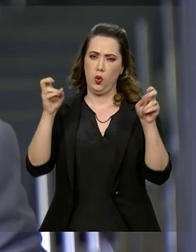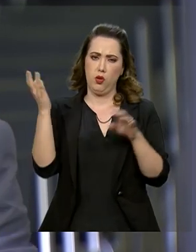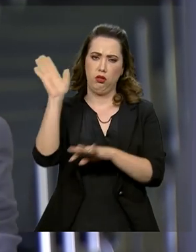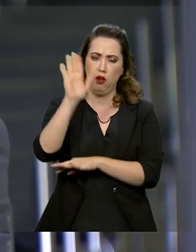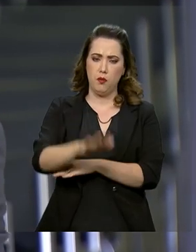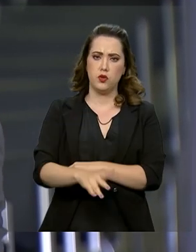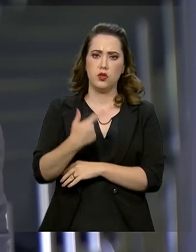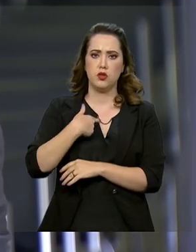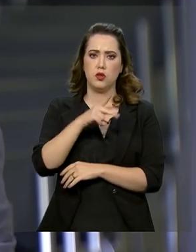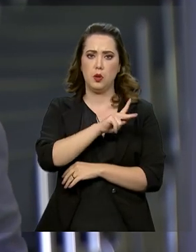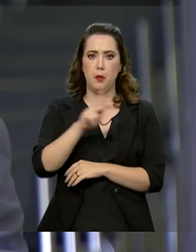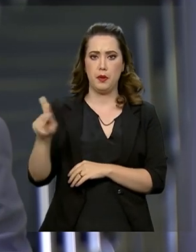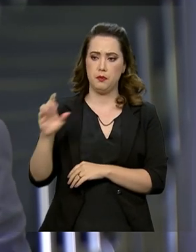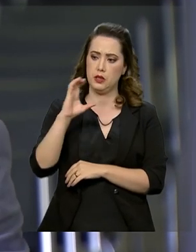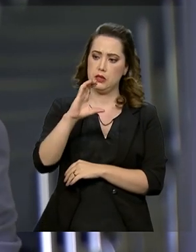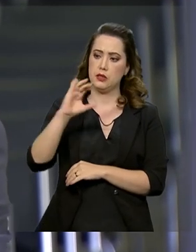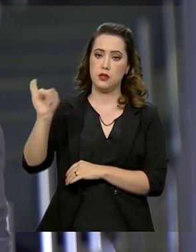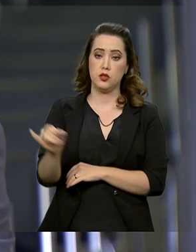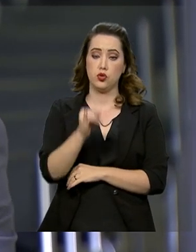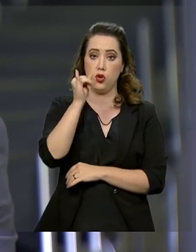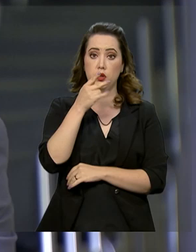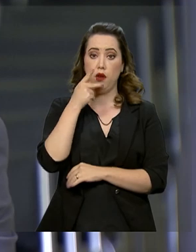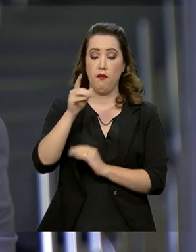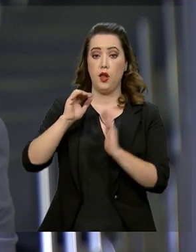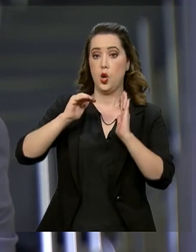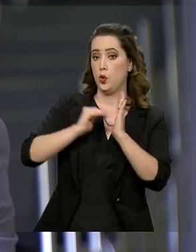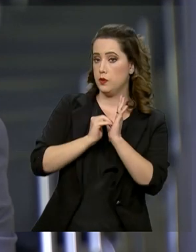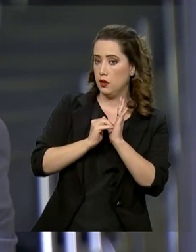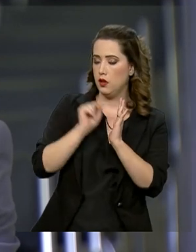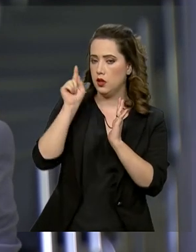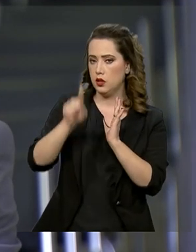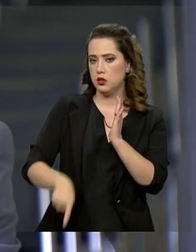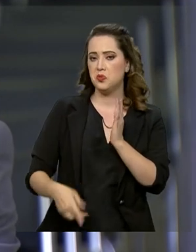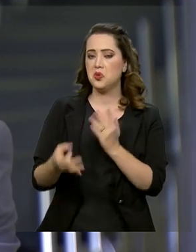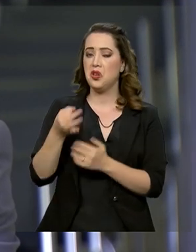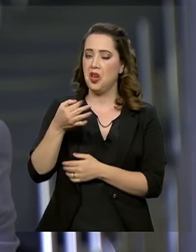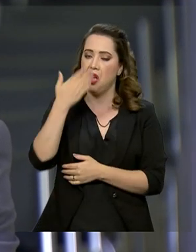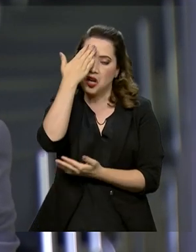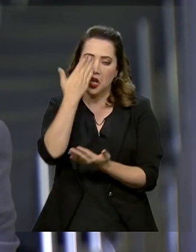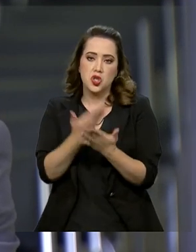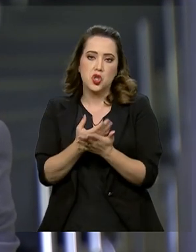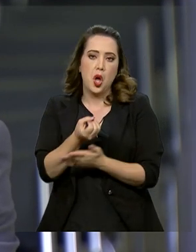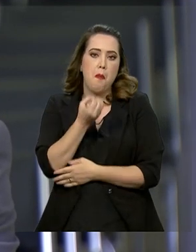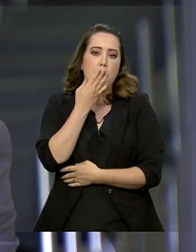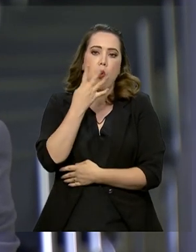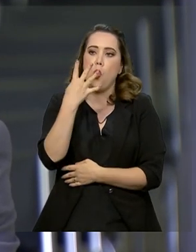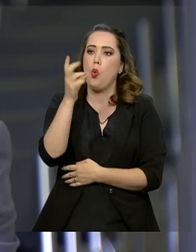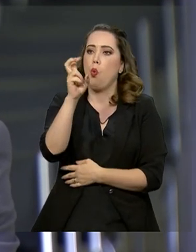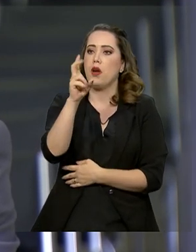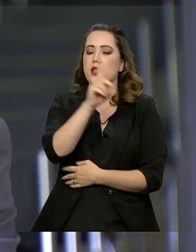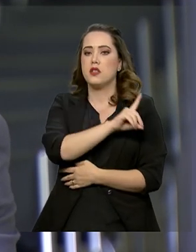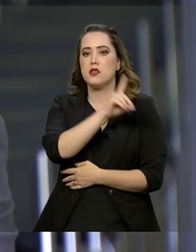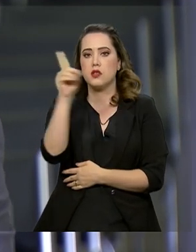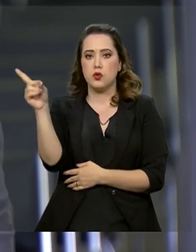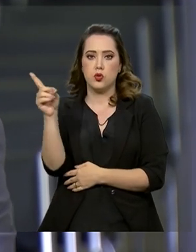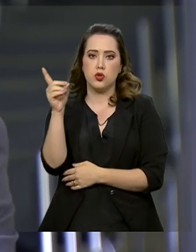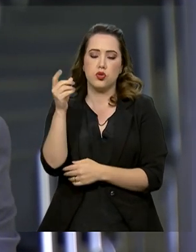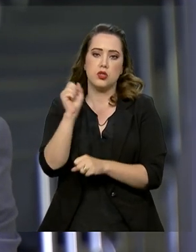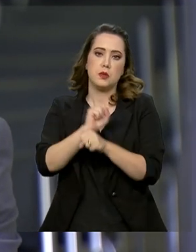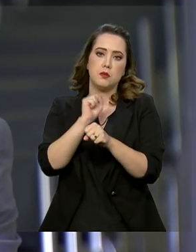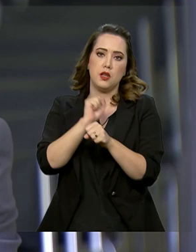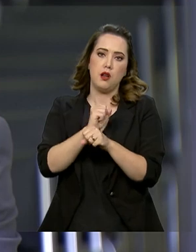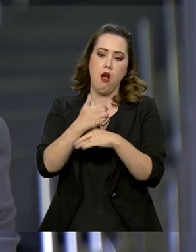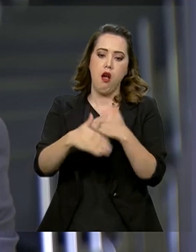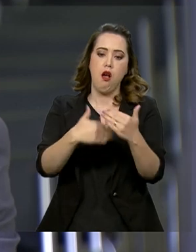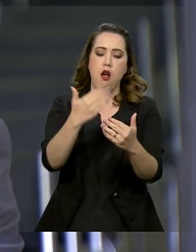tarde da presidente da CCJ no Senado, de que seria muito otimismo esperar 45 dias de tramitação da reforma